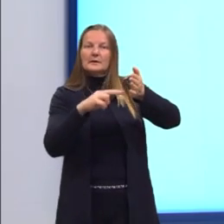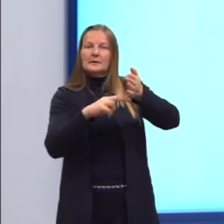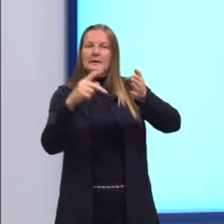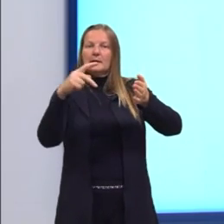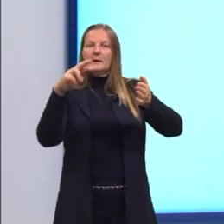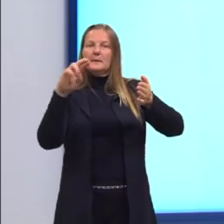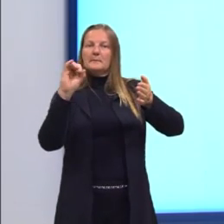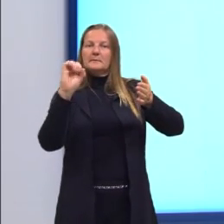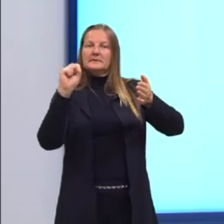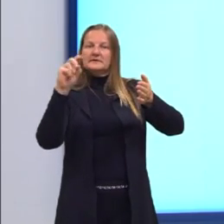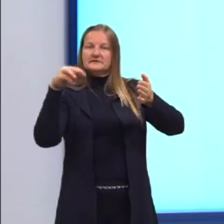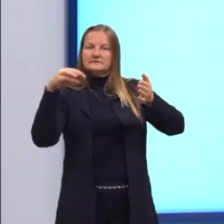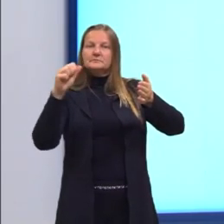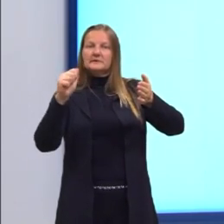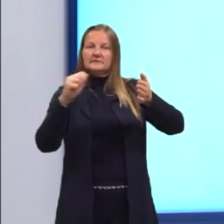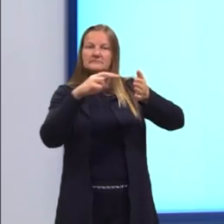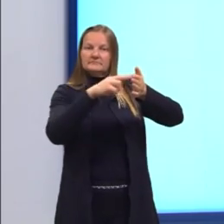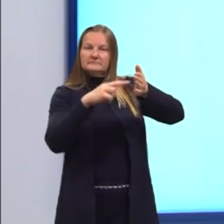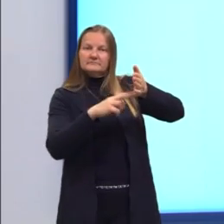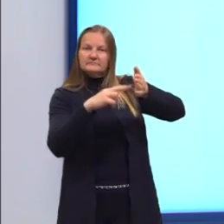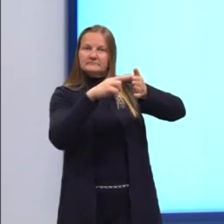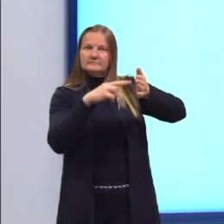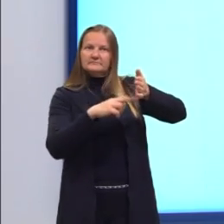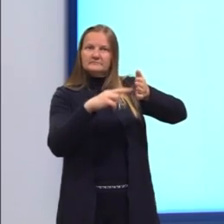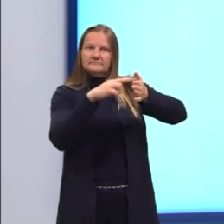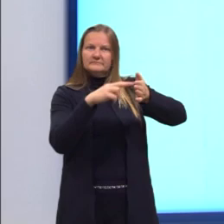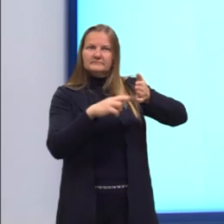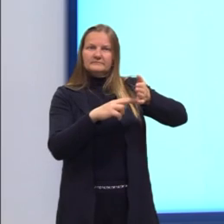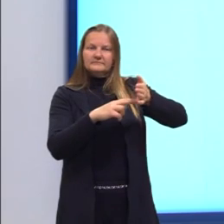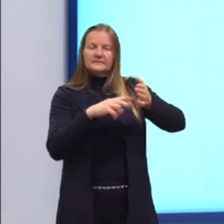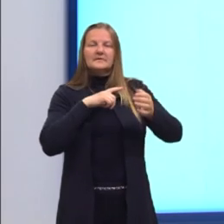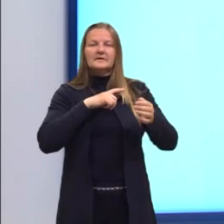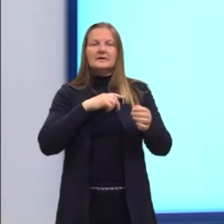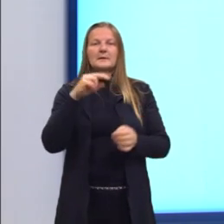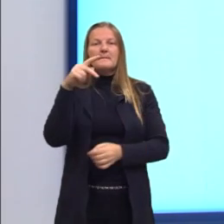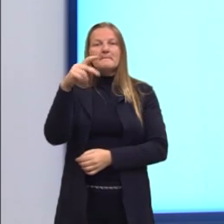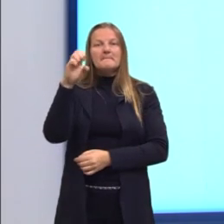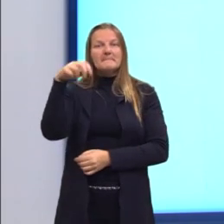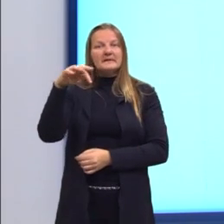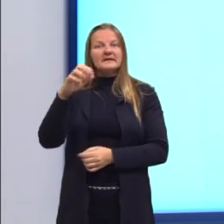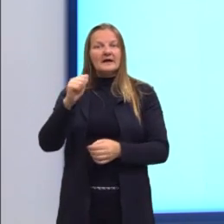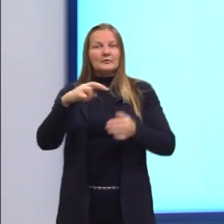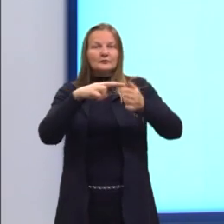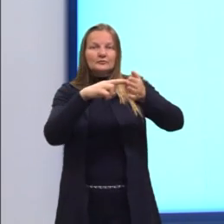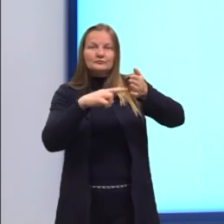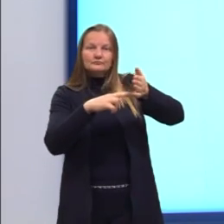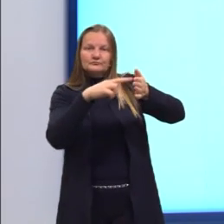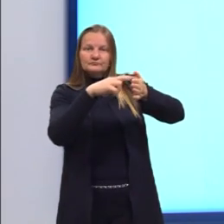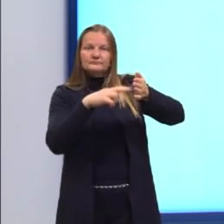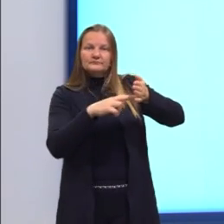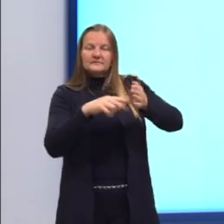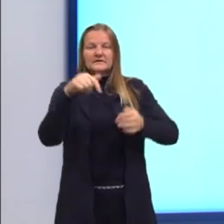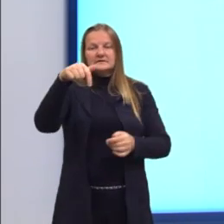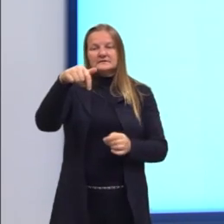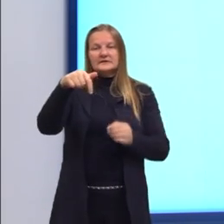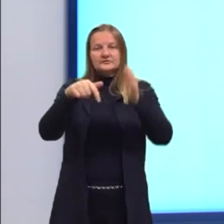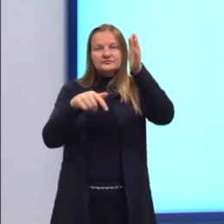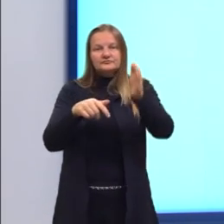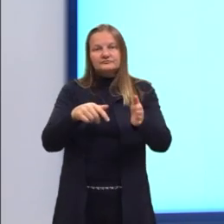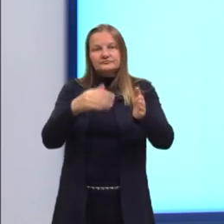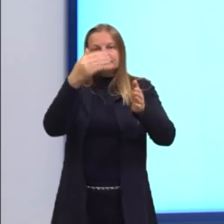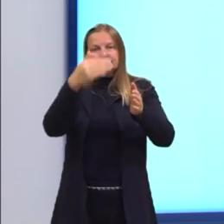base pentagonal. Então, uma base, elas são formadas por pentágonos. Possui sete faces,